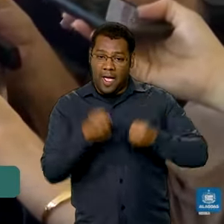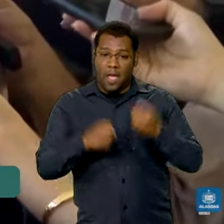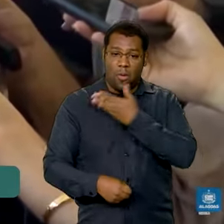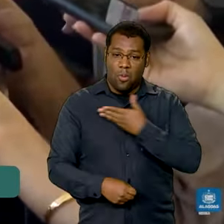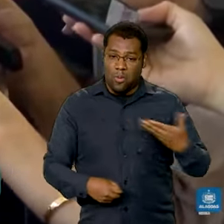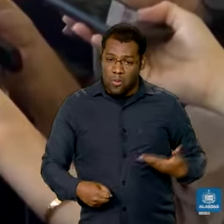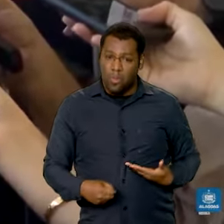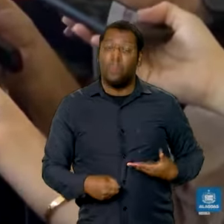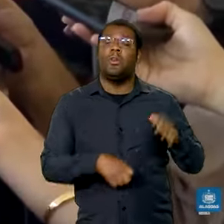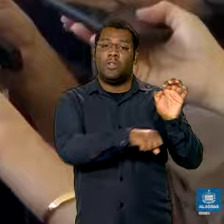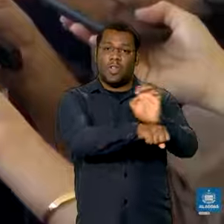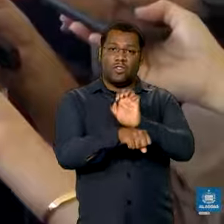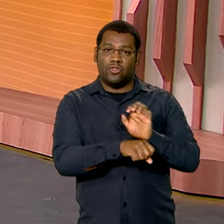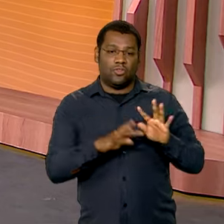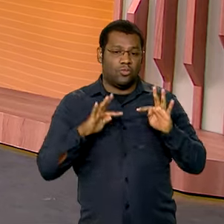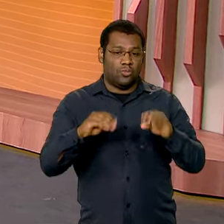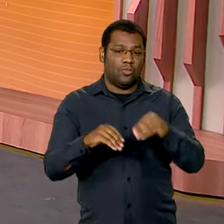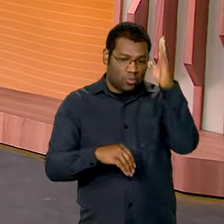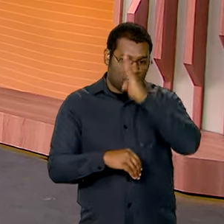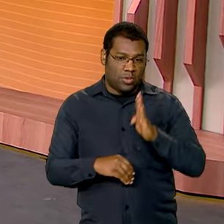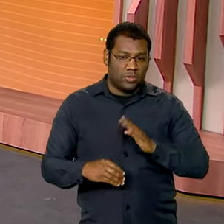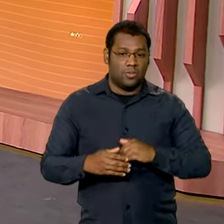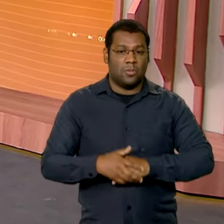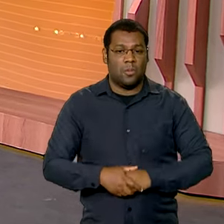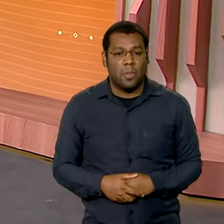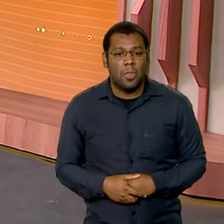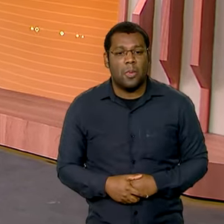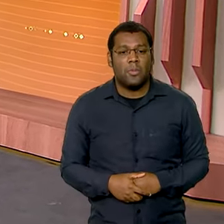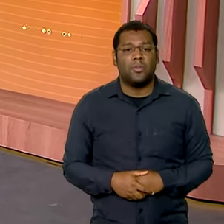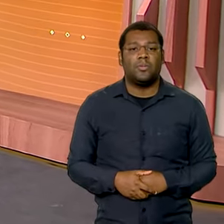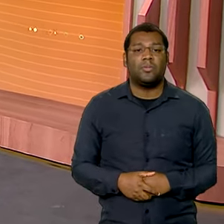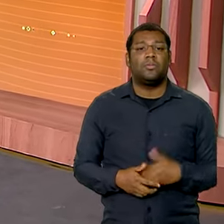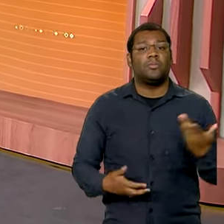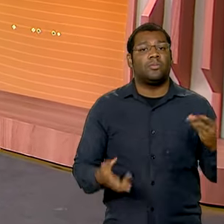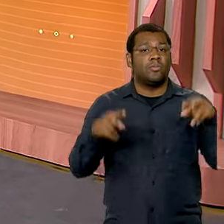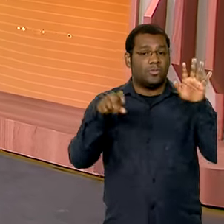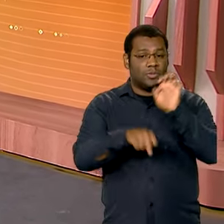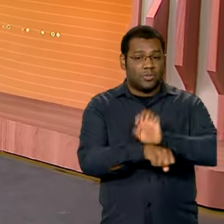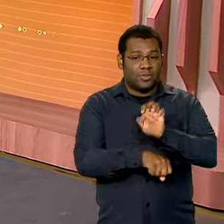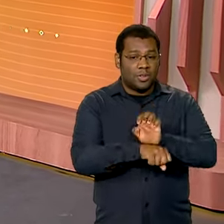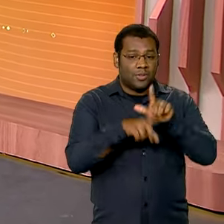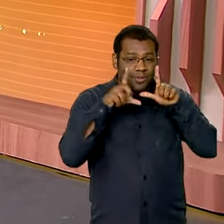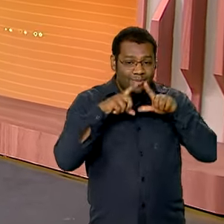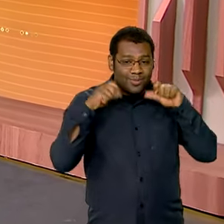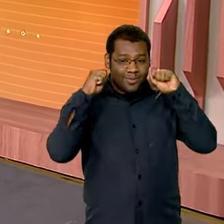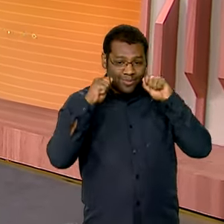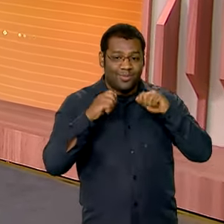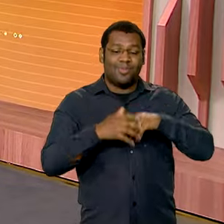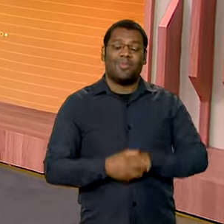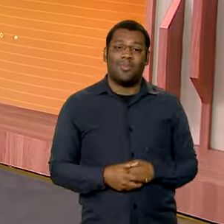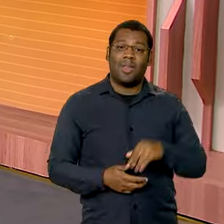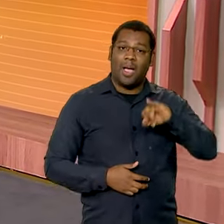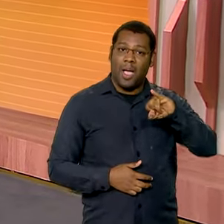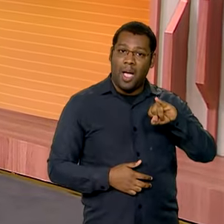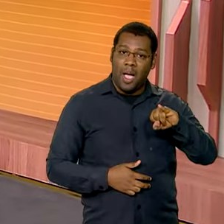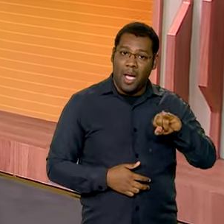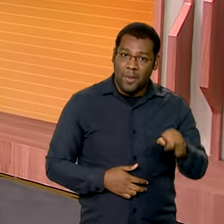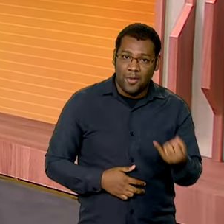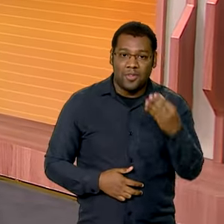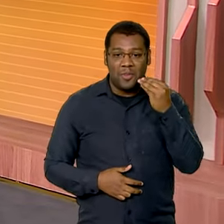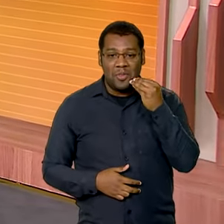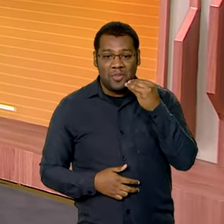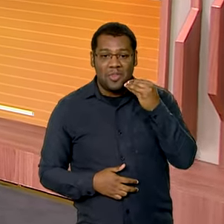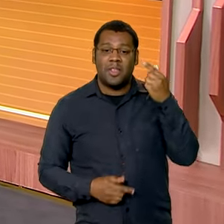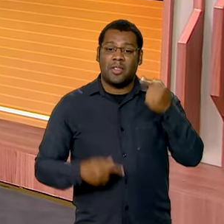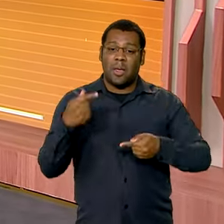garantir melhoria dos serviços. E olha, por falar em Alagoas, vamos aproveitar para conferir alguns investimentos e